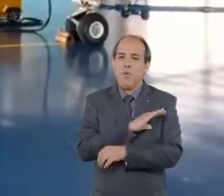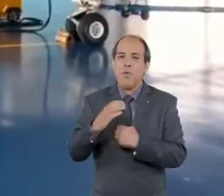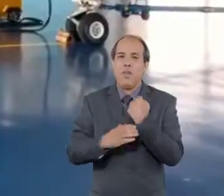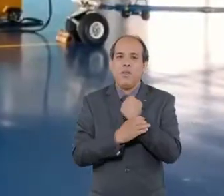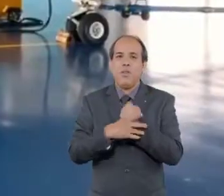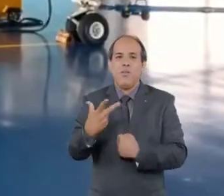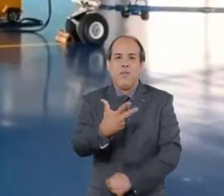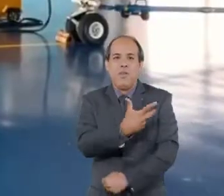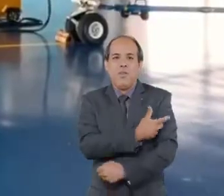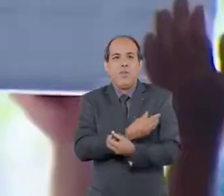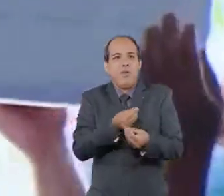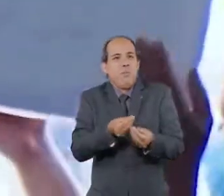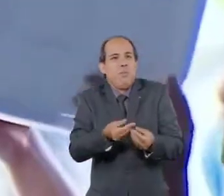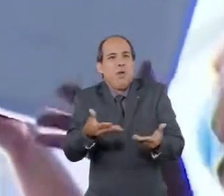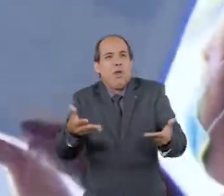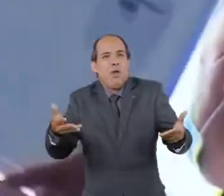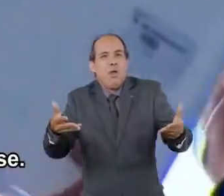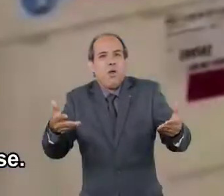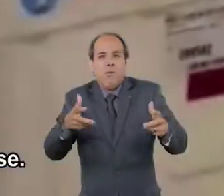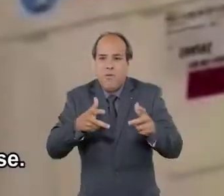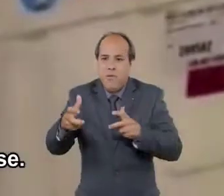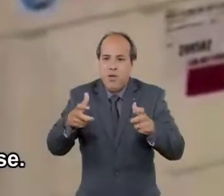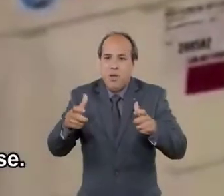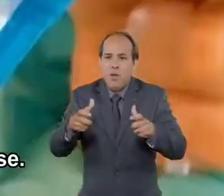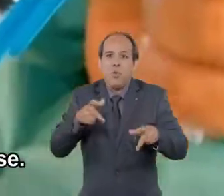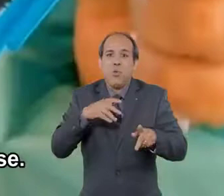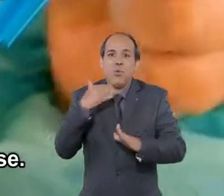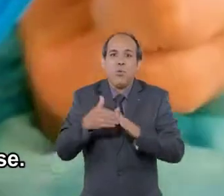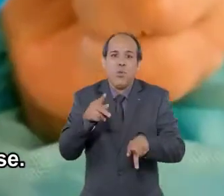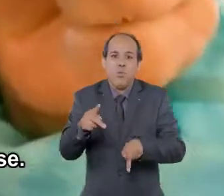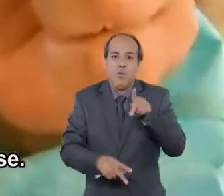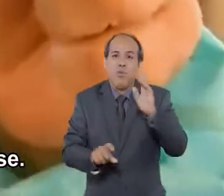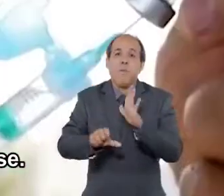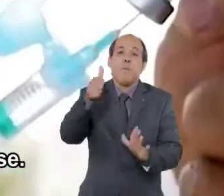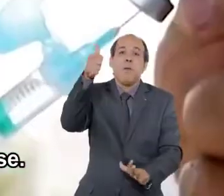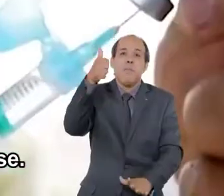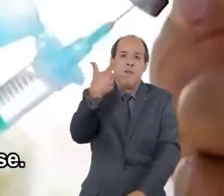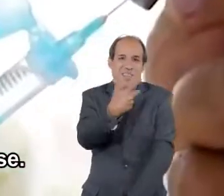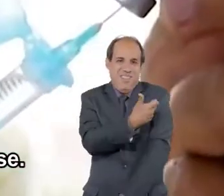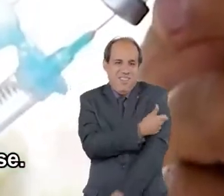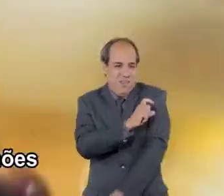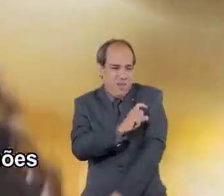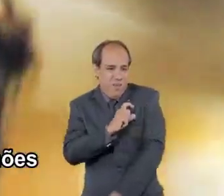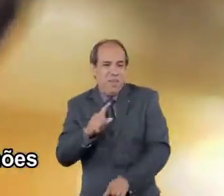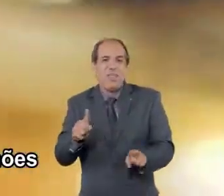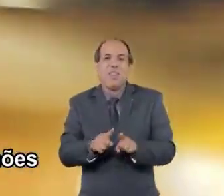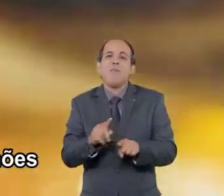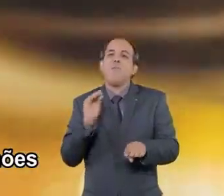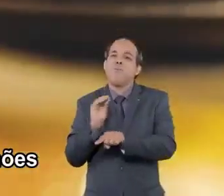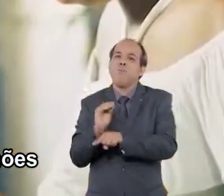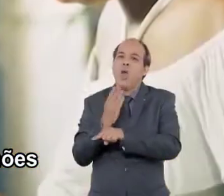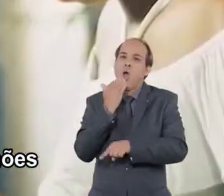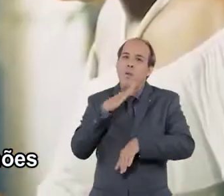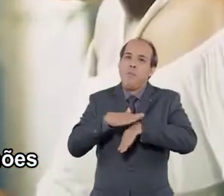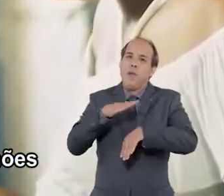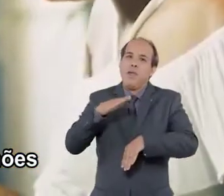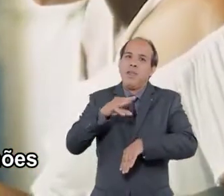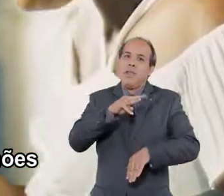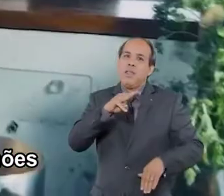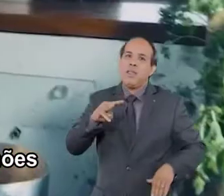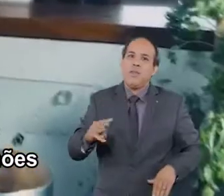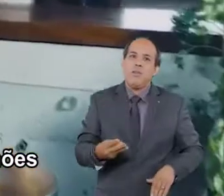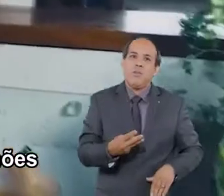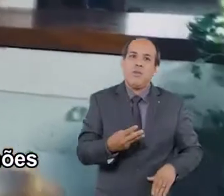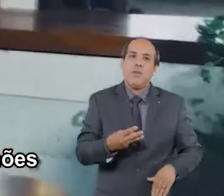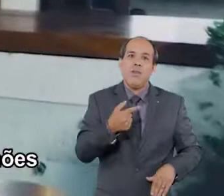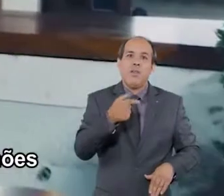já garantiu vacina disponível para imunizar toda a população com pelo menos a primeira dose. Também levou comida à mesa